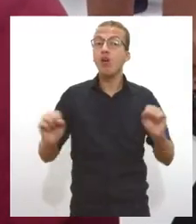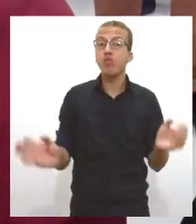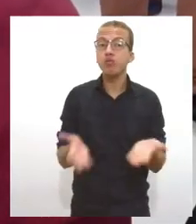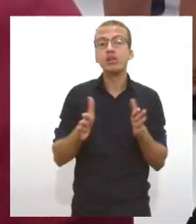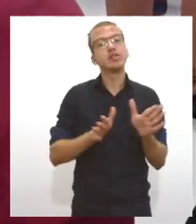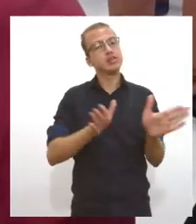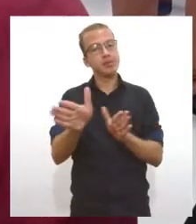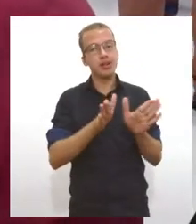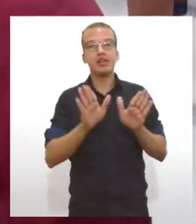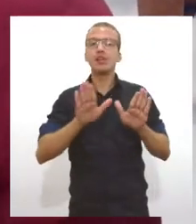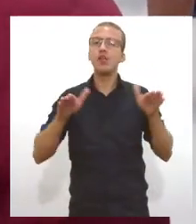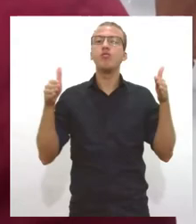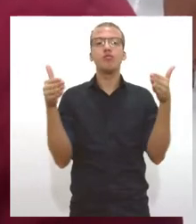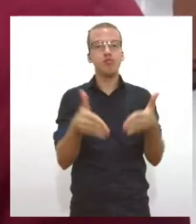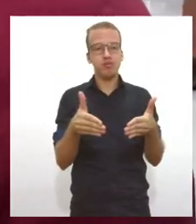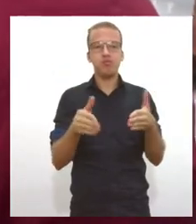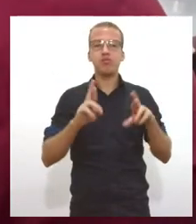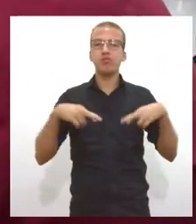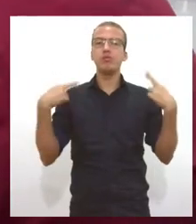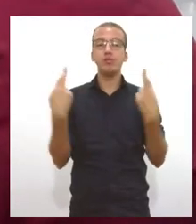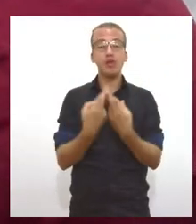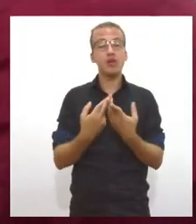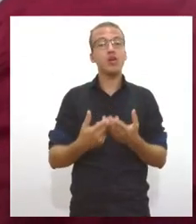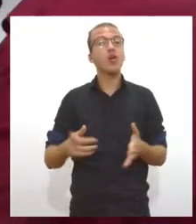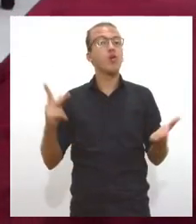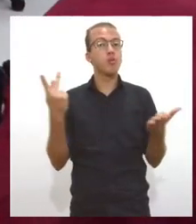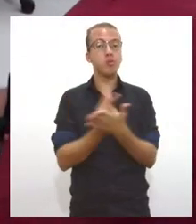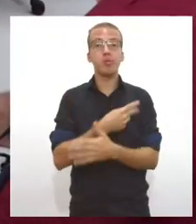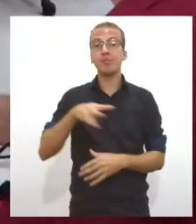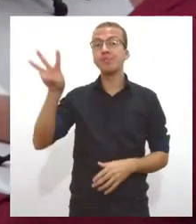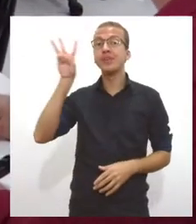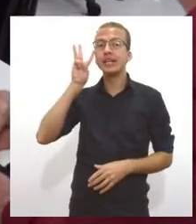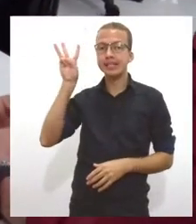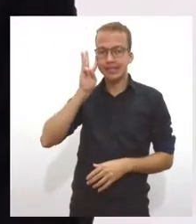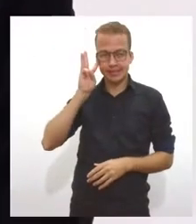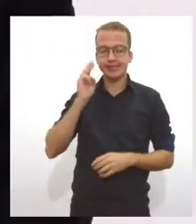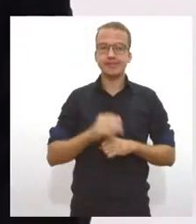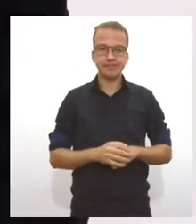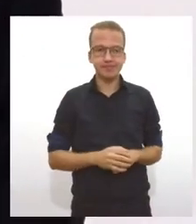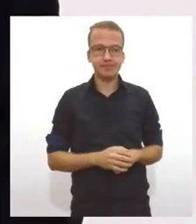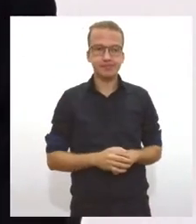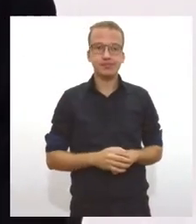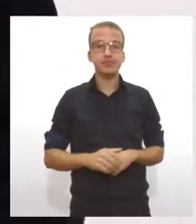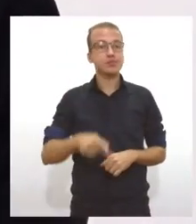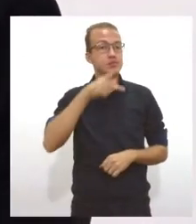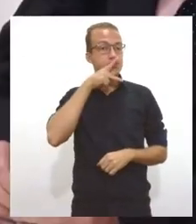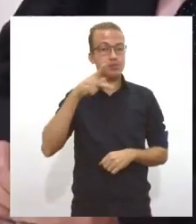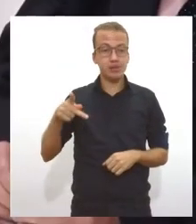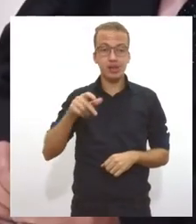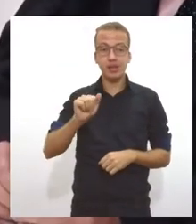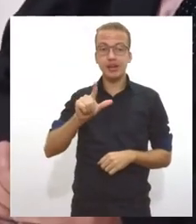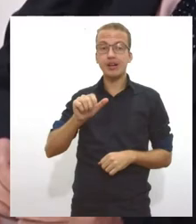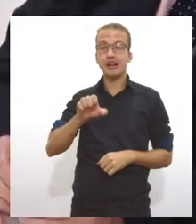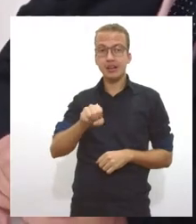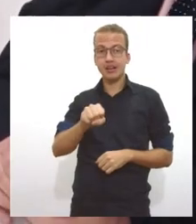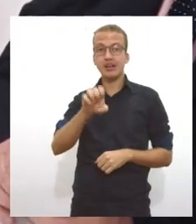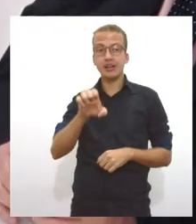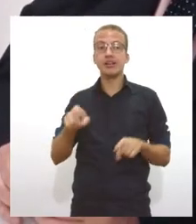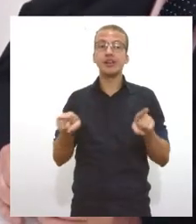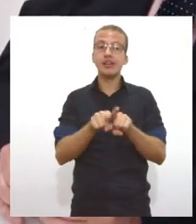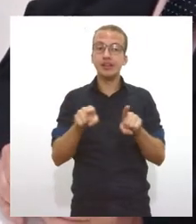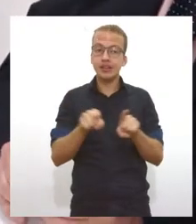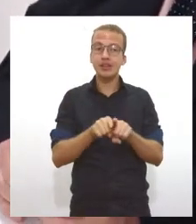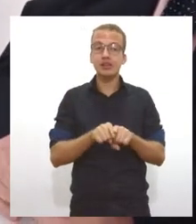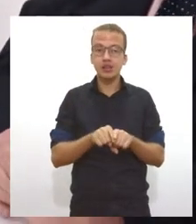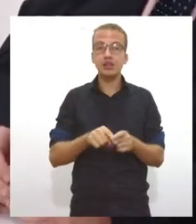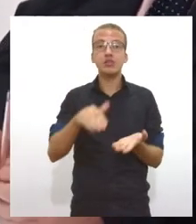foco da reunião que aconteceu na última terça-feira no gabinete da presidência. O presidente da Alese, deputado Luciano Bispo, o subsecretário-geral da